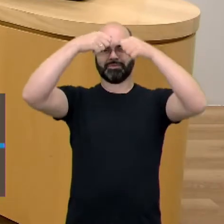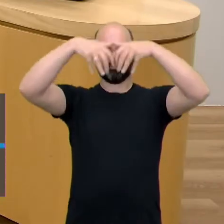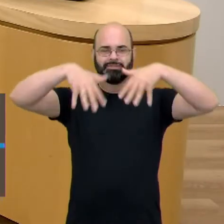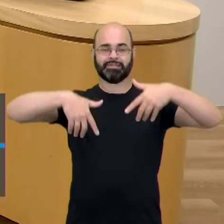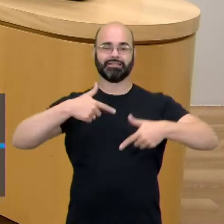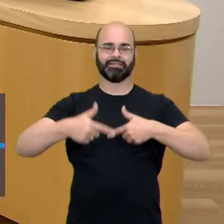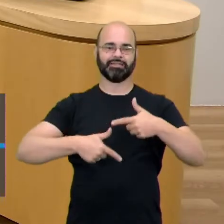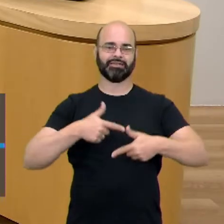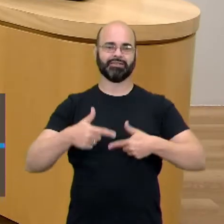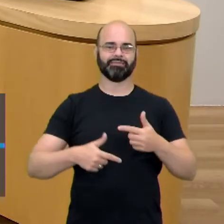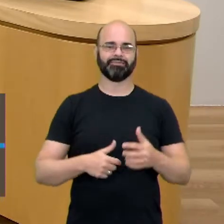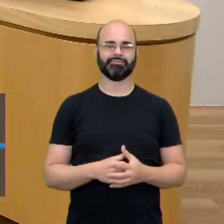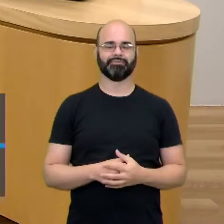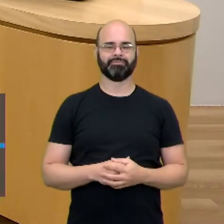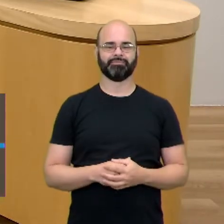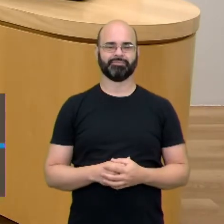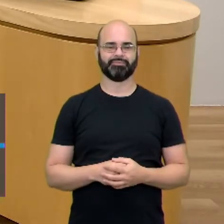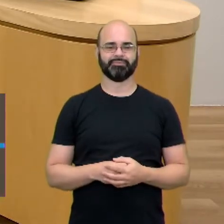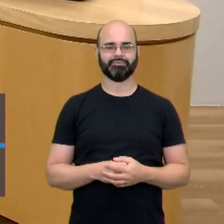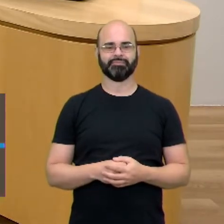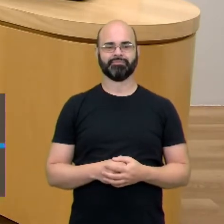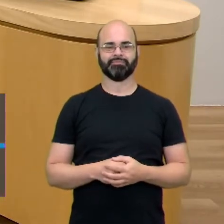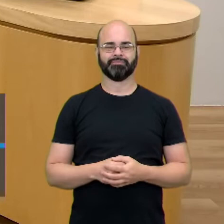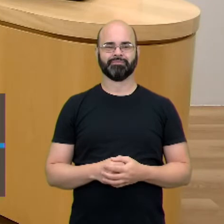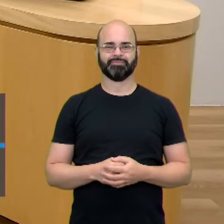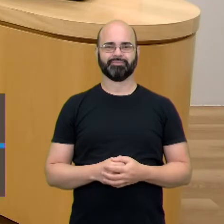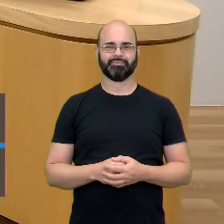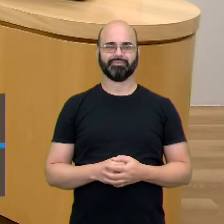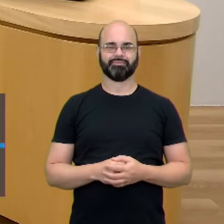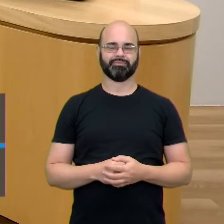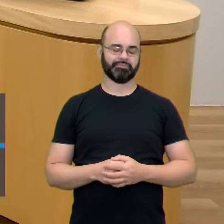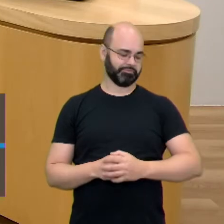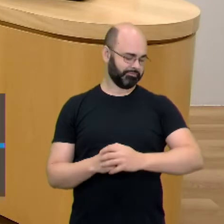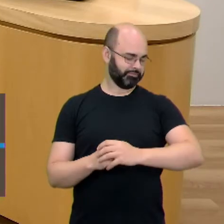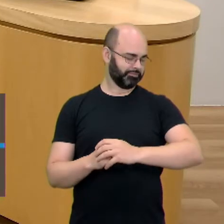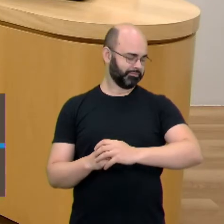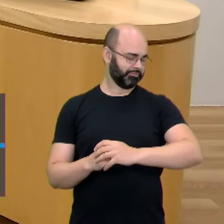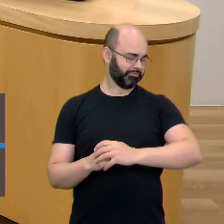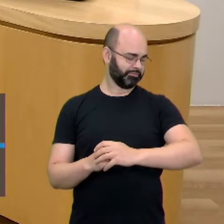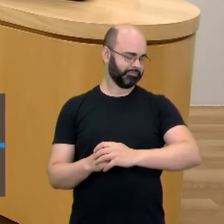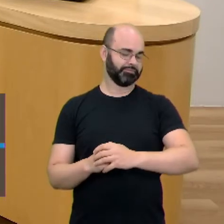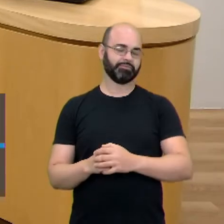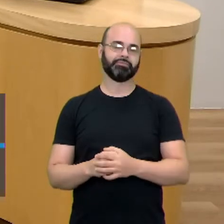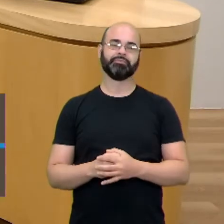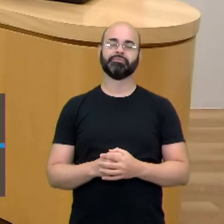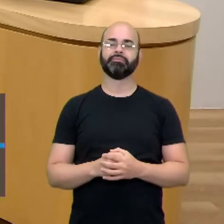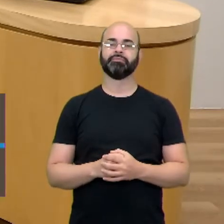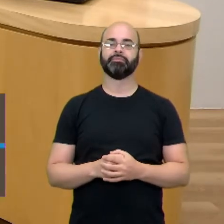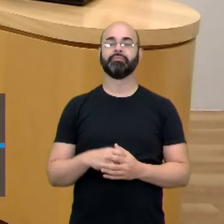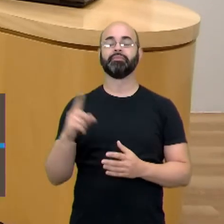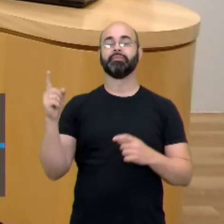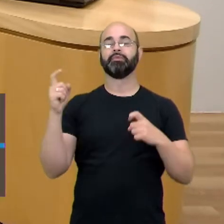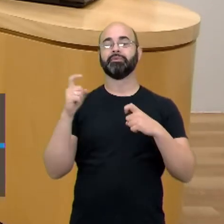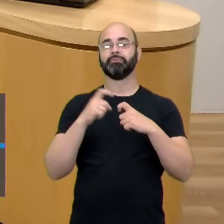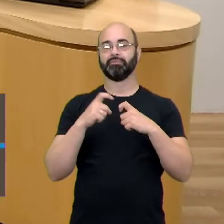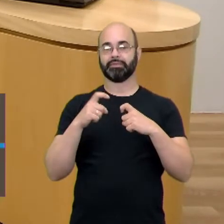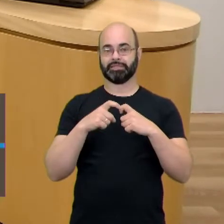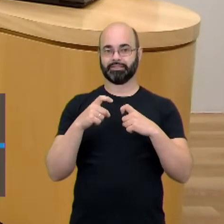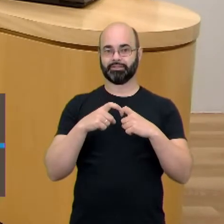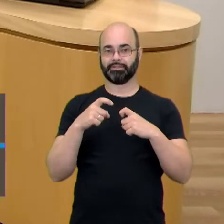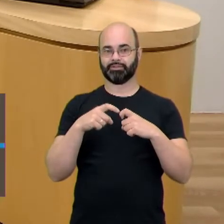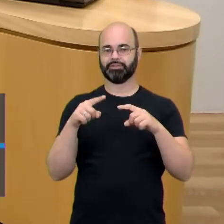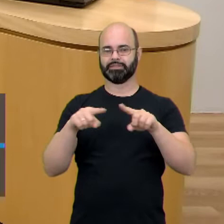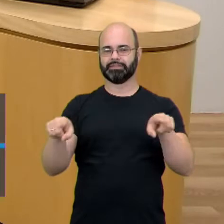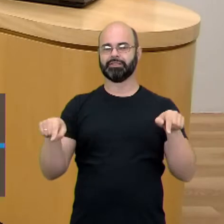Faz de conta, né? Ele entrava numa sala com uma série de médicos, e aí ele ia colocando